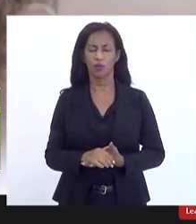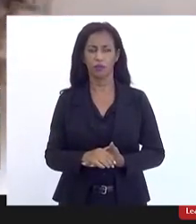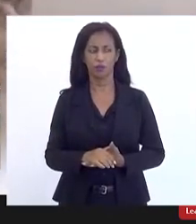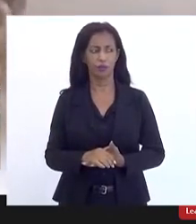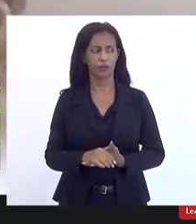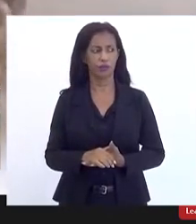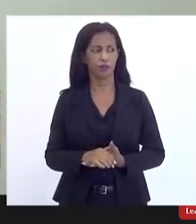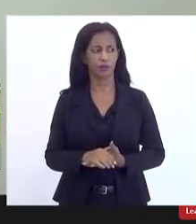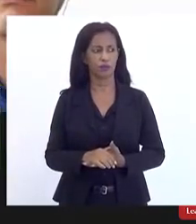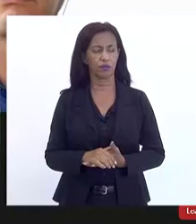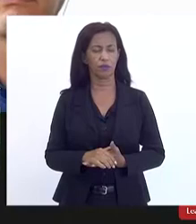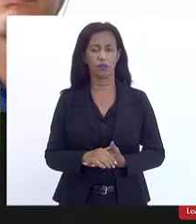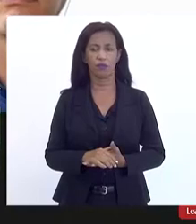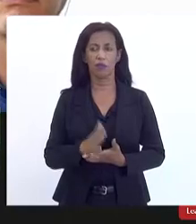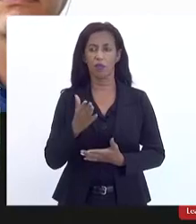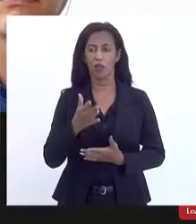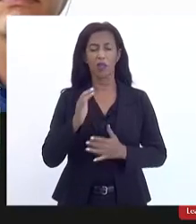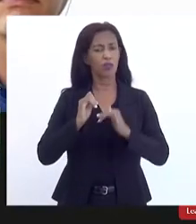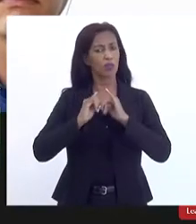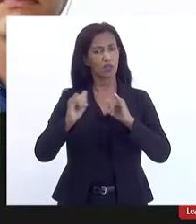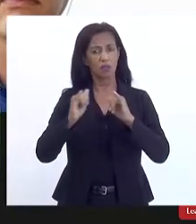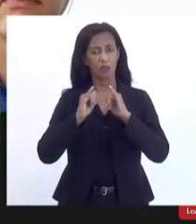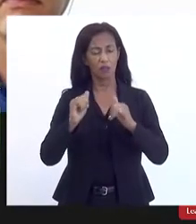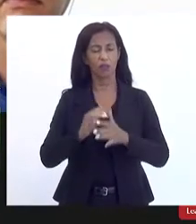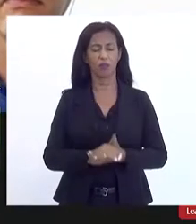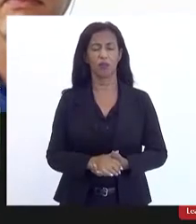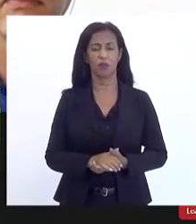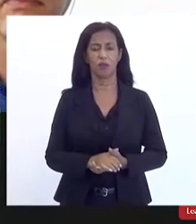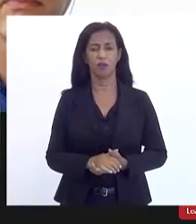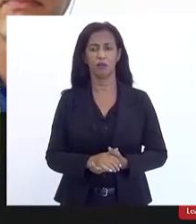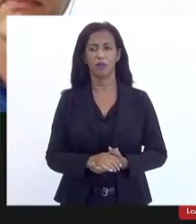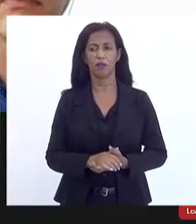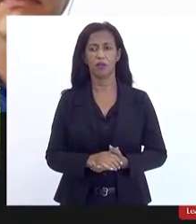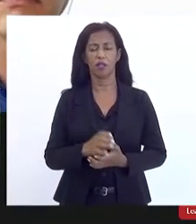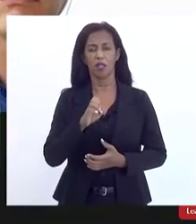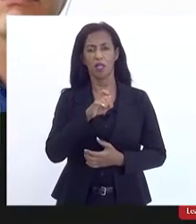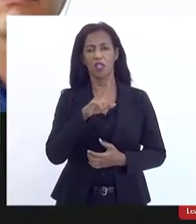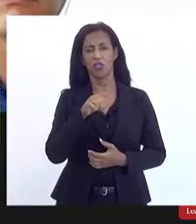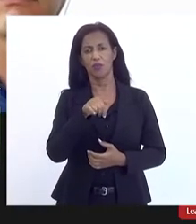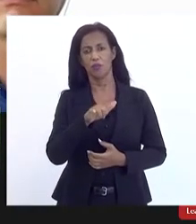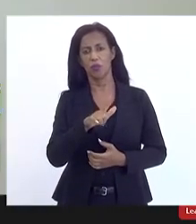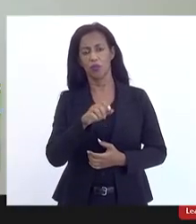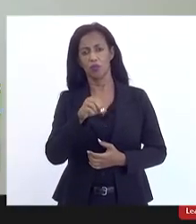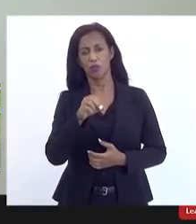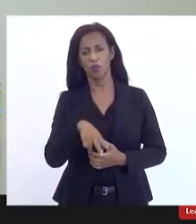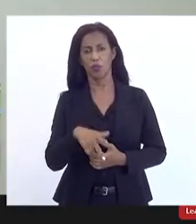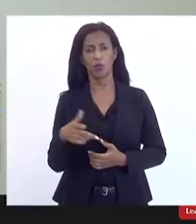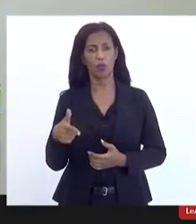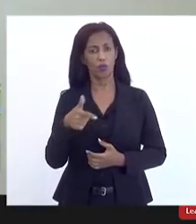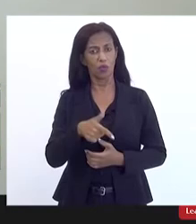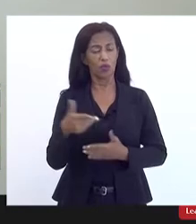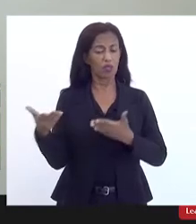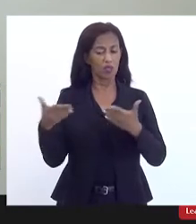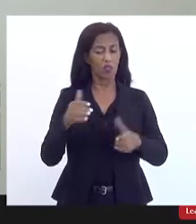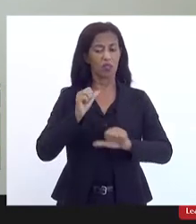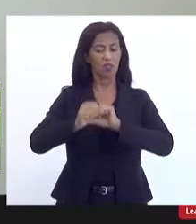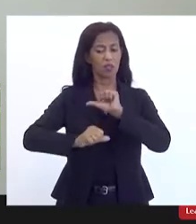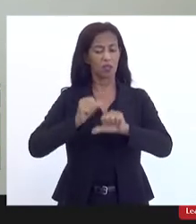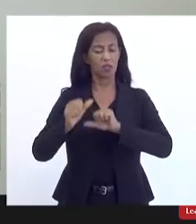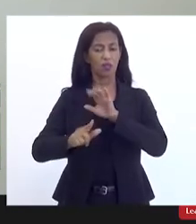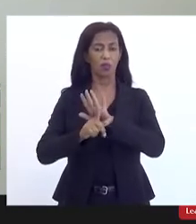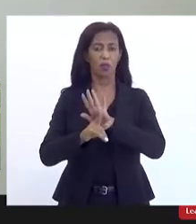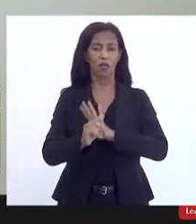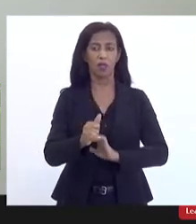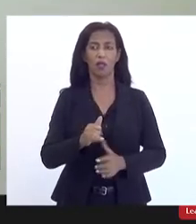aqui Dani só exatamente essa informação pelo ex-deputado estadual Edmilson Valentim e que ela viria se transformar em